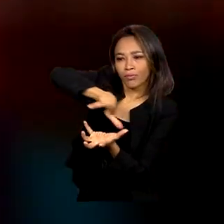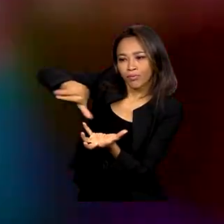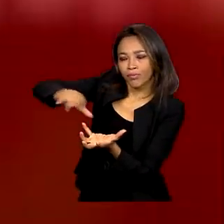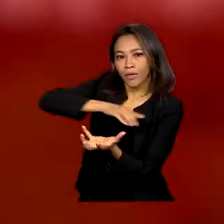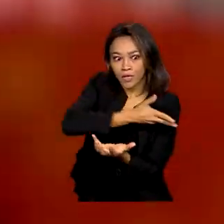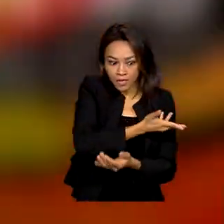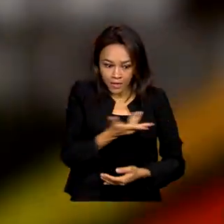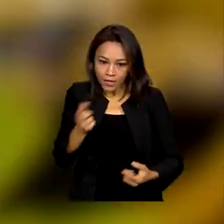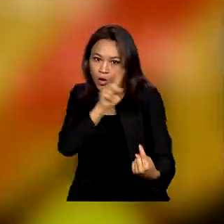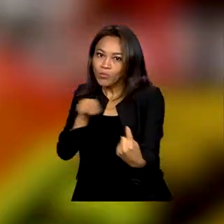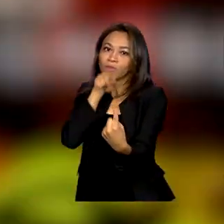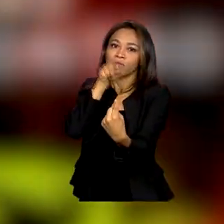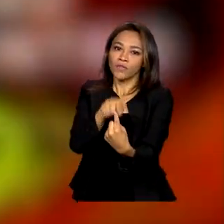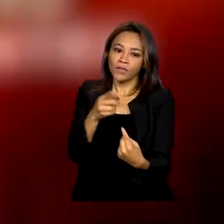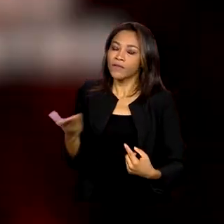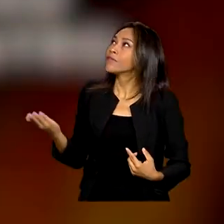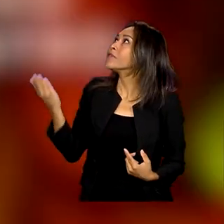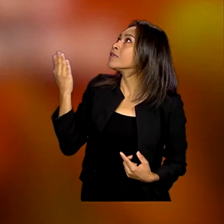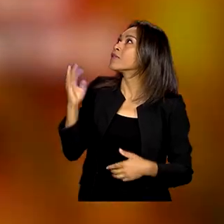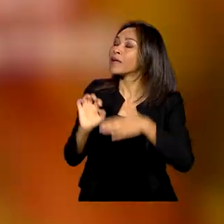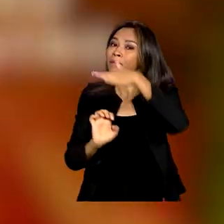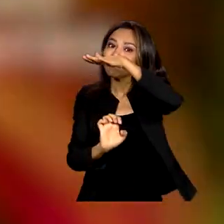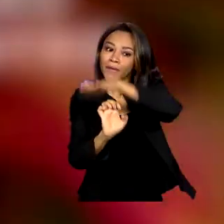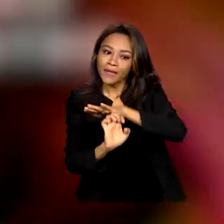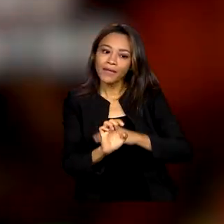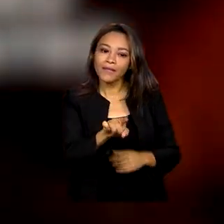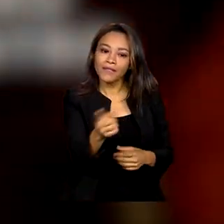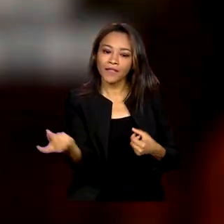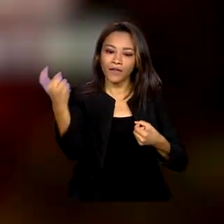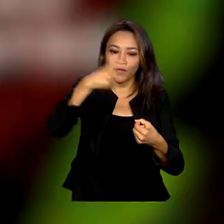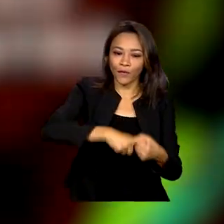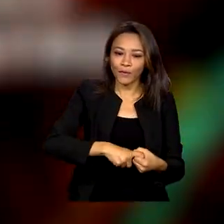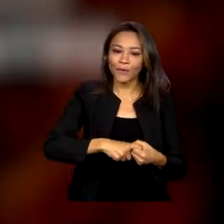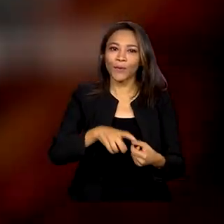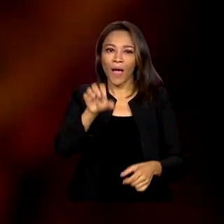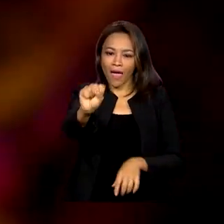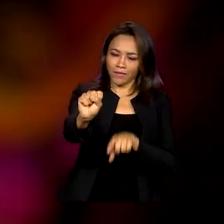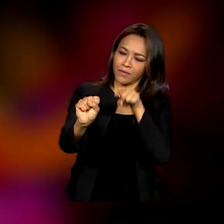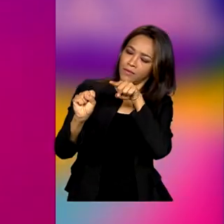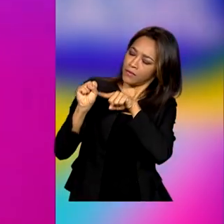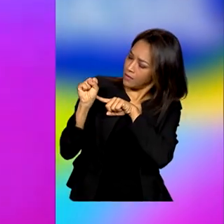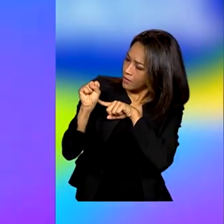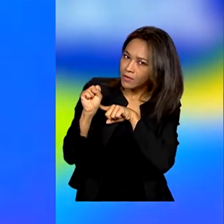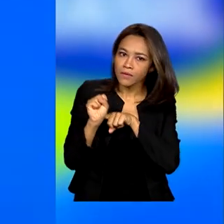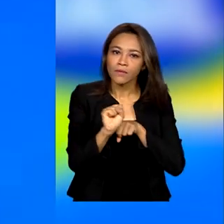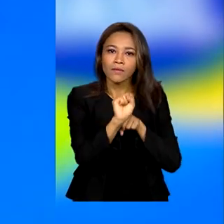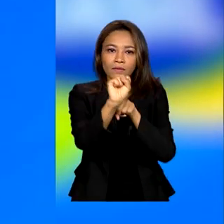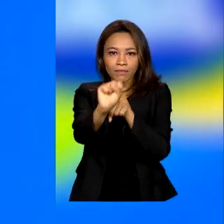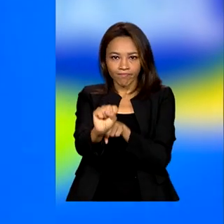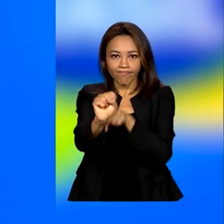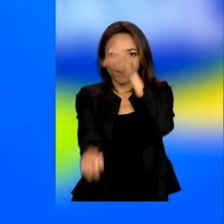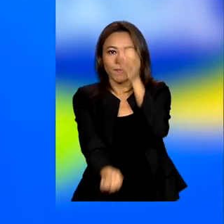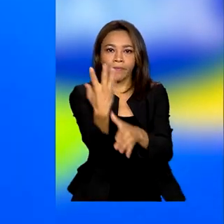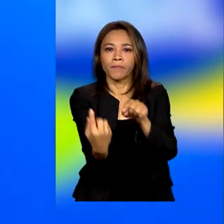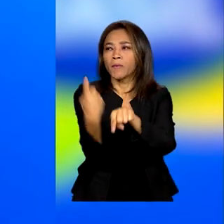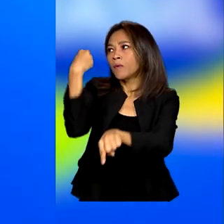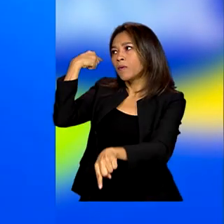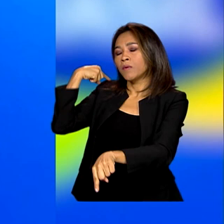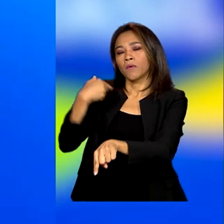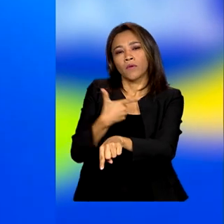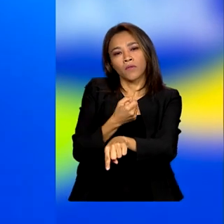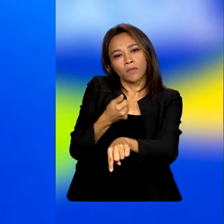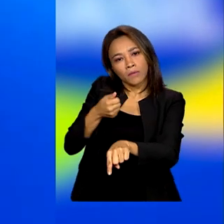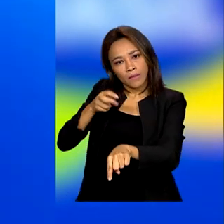objetivo da EmbraTour, que retomou a marca Brasil com S, criada em 2005 e usada até